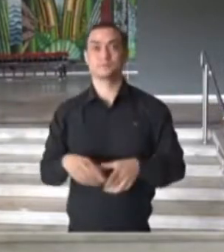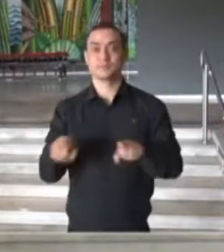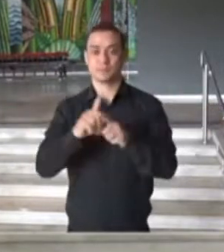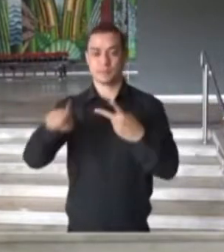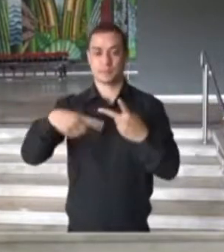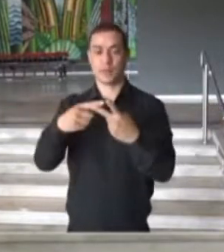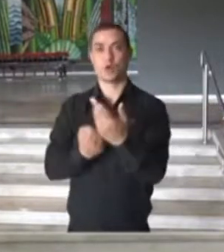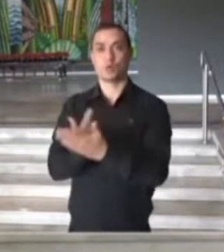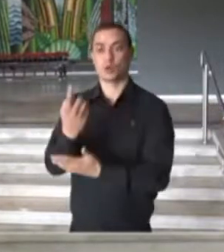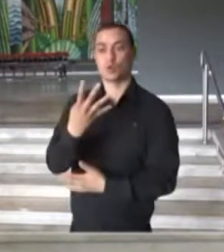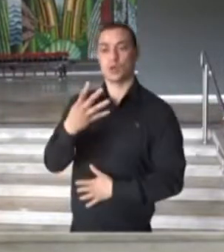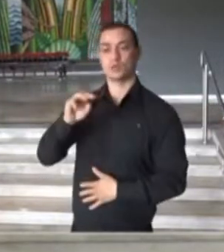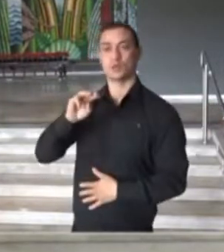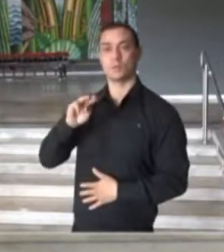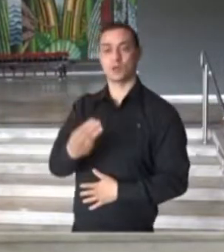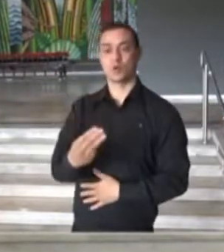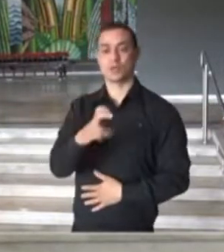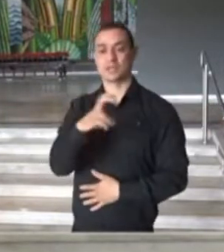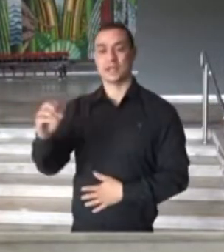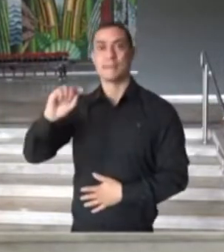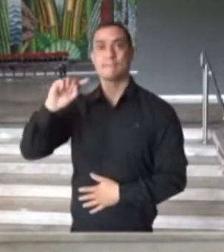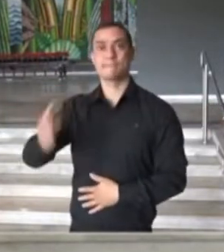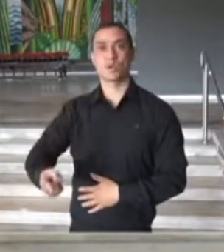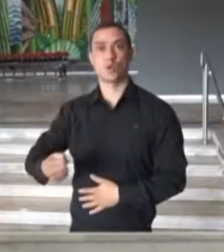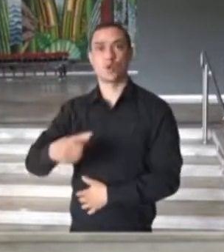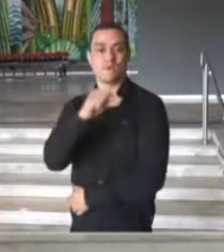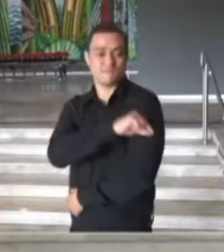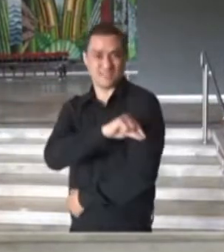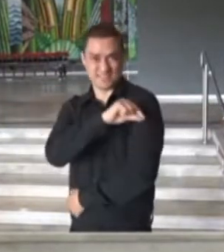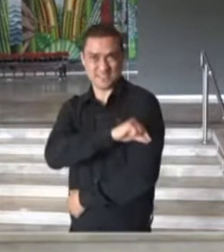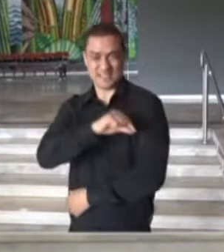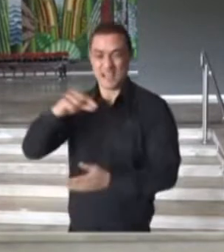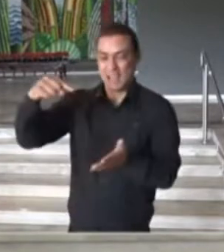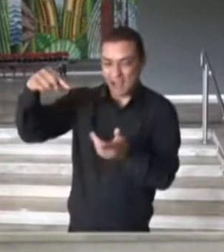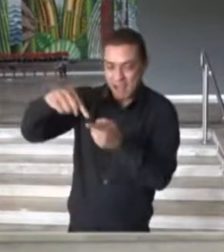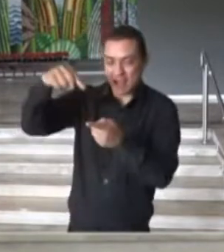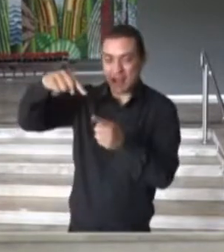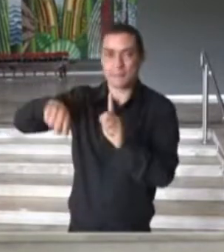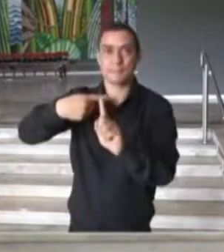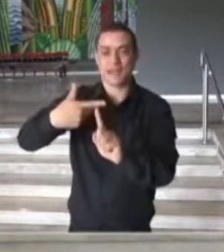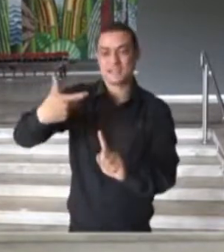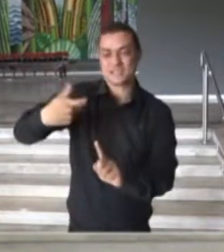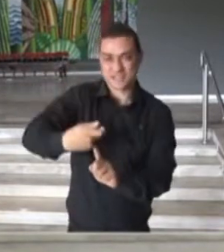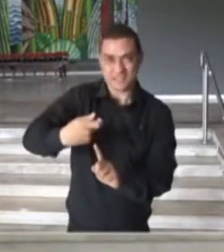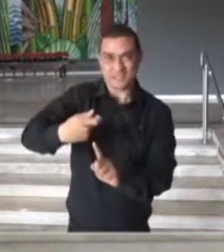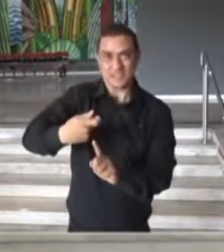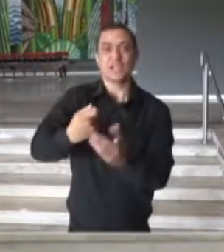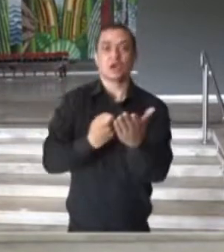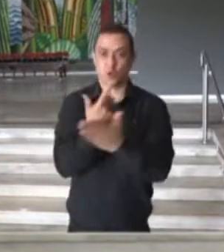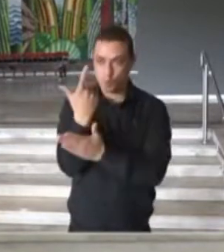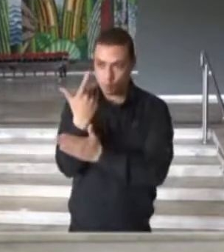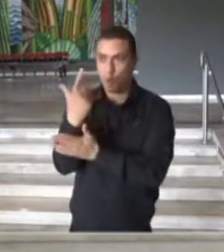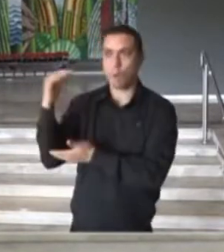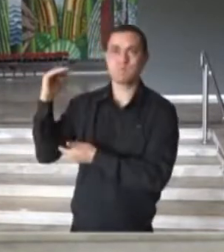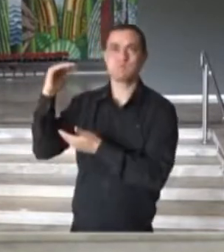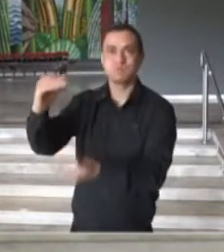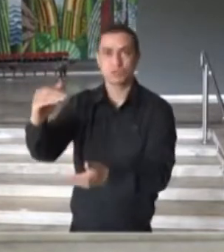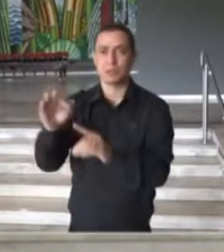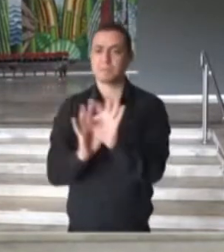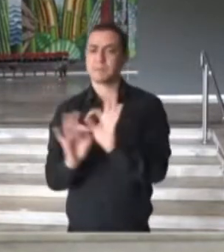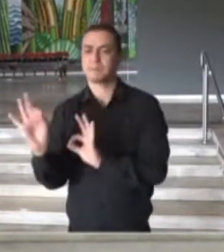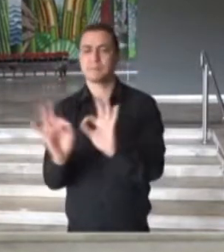também 4 milhões e meio de seringas e agulhas especialmente para essa vacinação das crianças. E preparamos toda a logística e